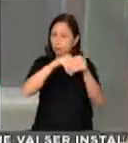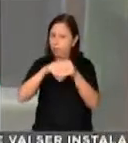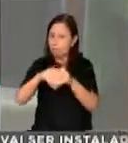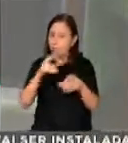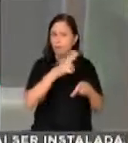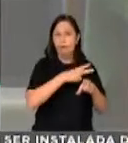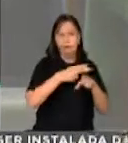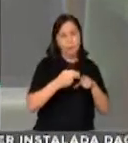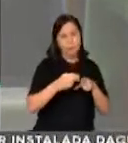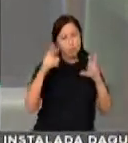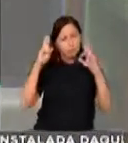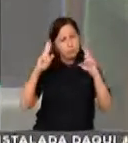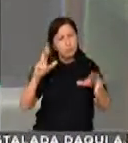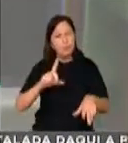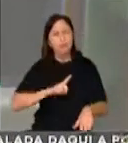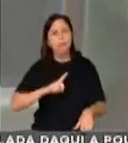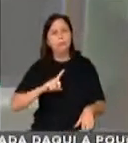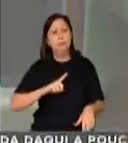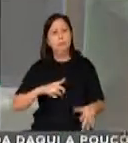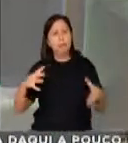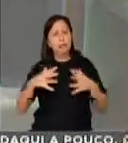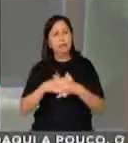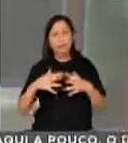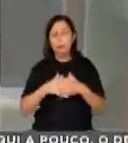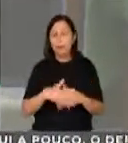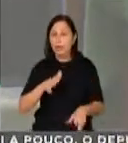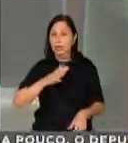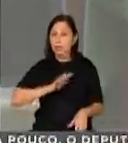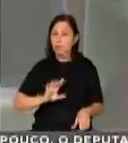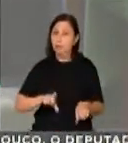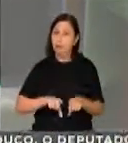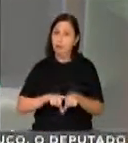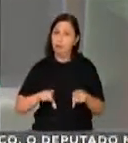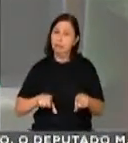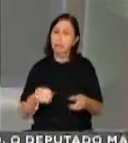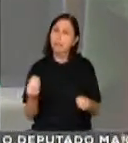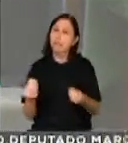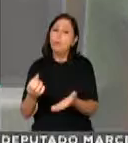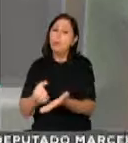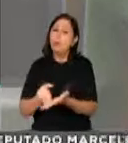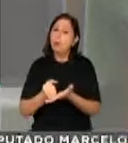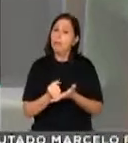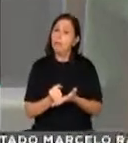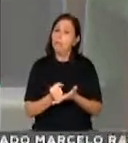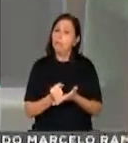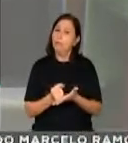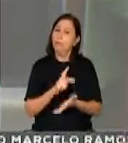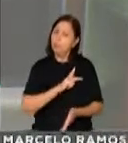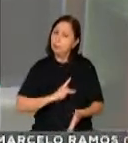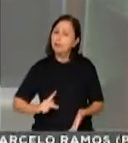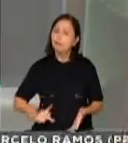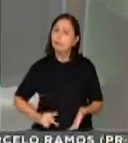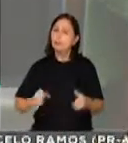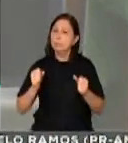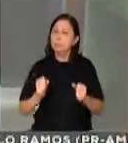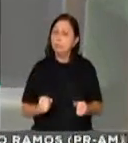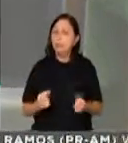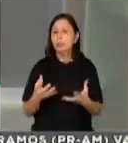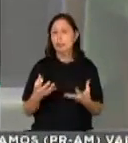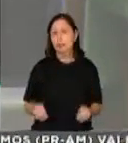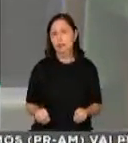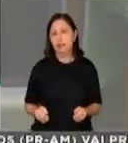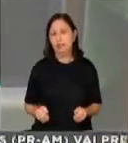atrapalhar, obviamente que na oposição, mas fazer uma oposição institucional, uma